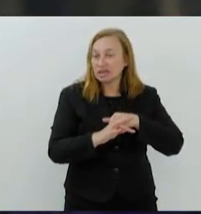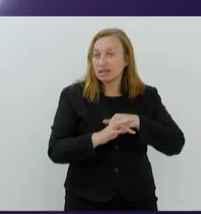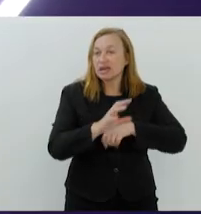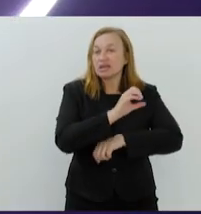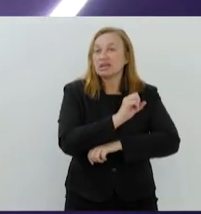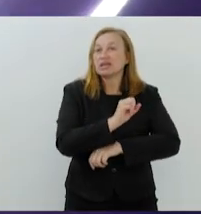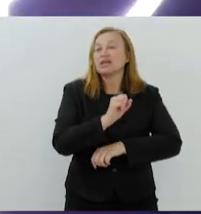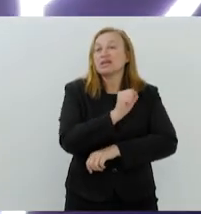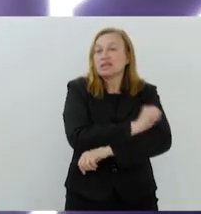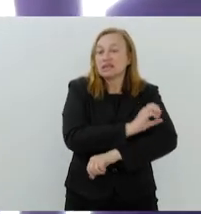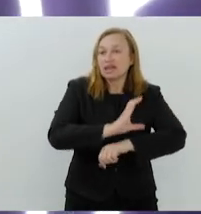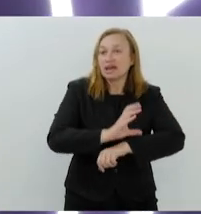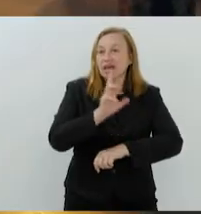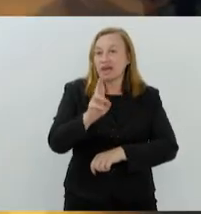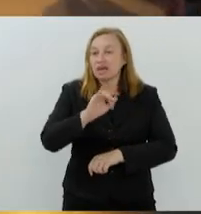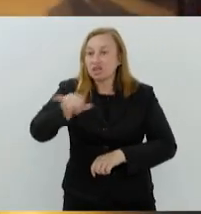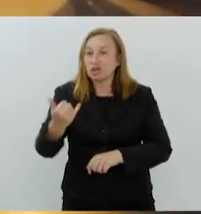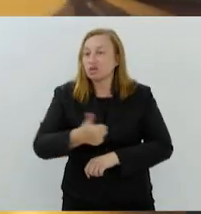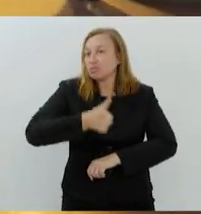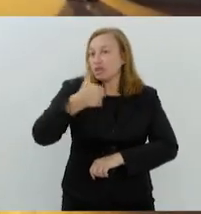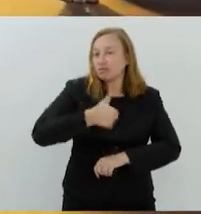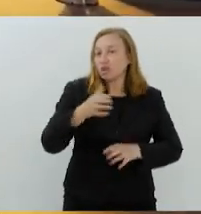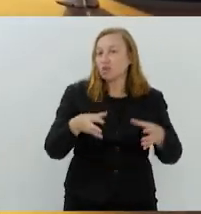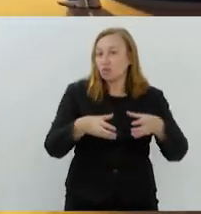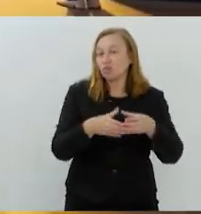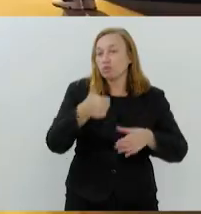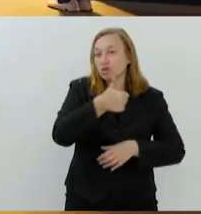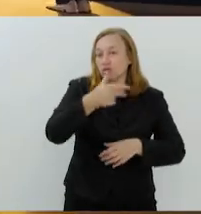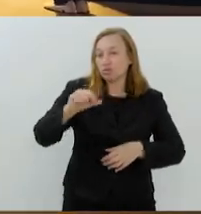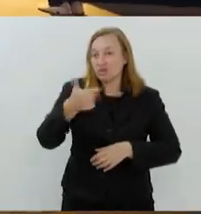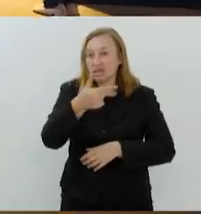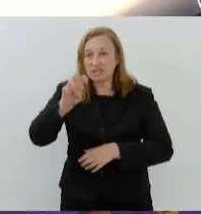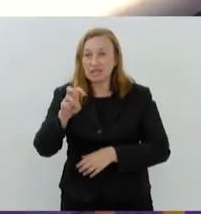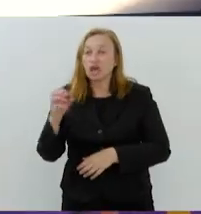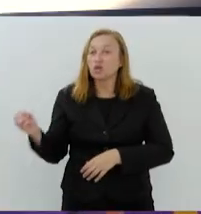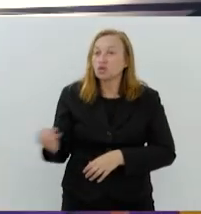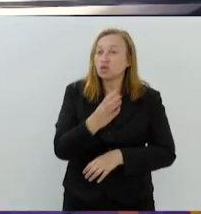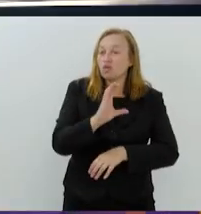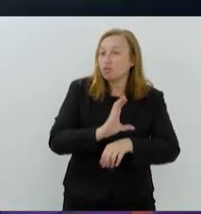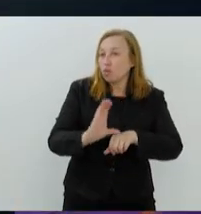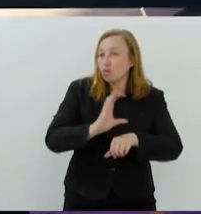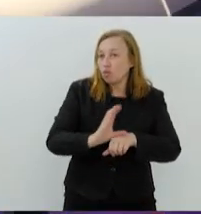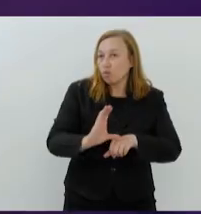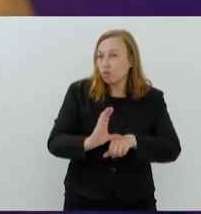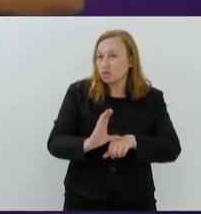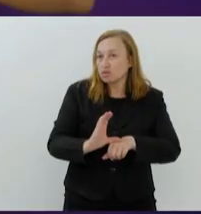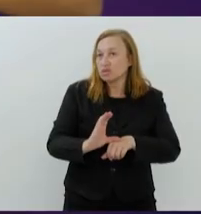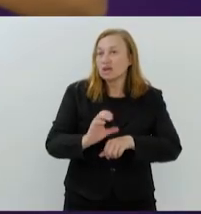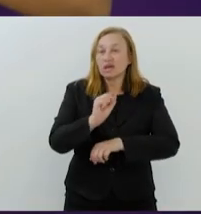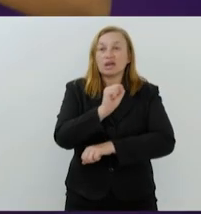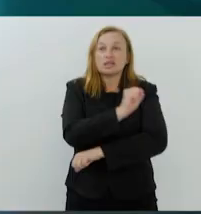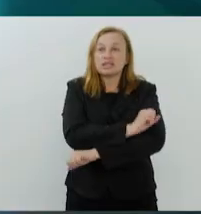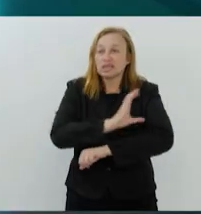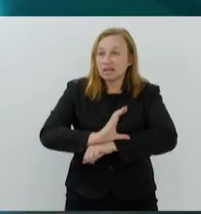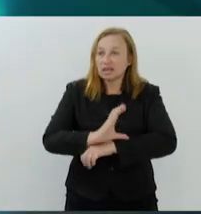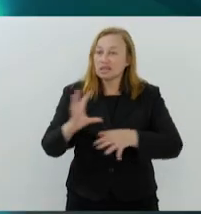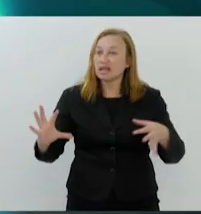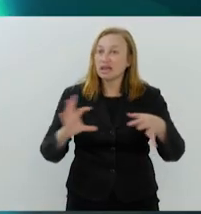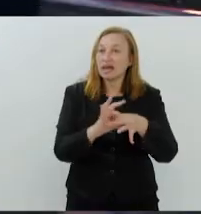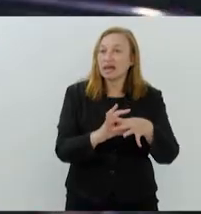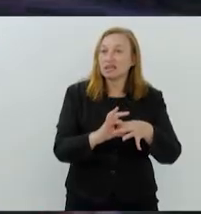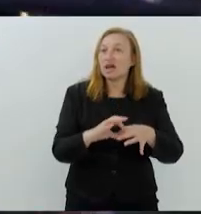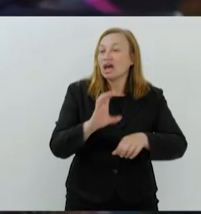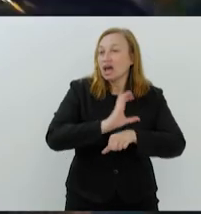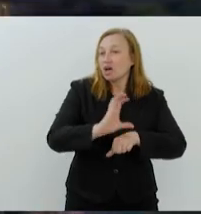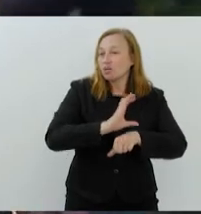com primeiras turmas já em 2025. Os novos cursos de nível médio do SENAC já vão estar atrelados a cursos